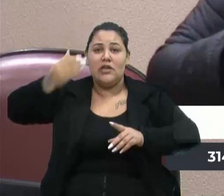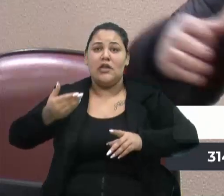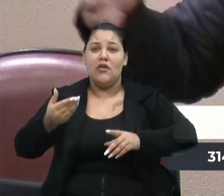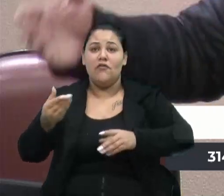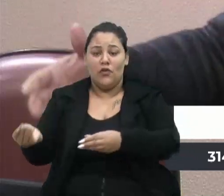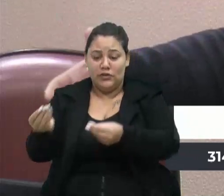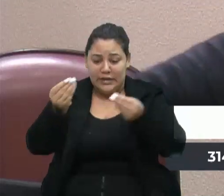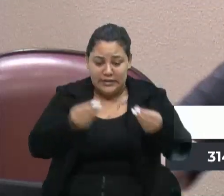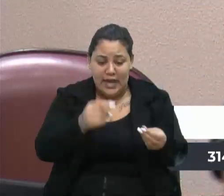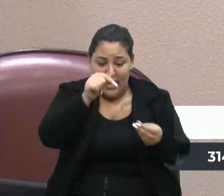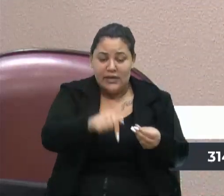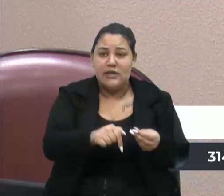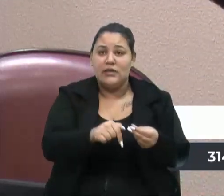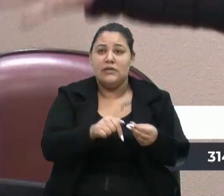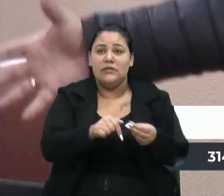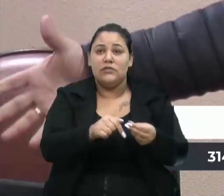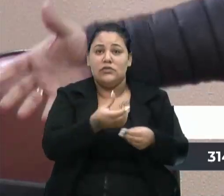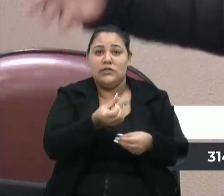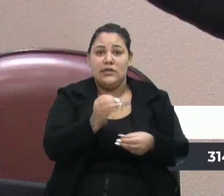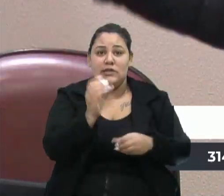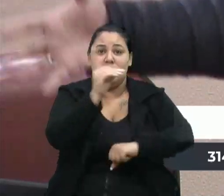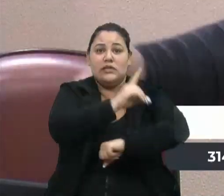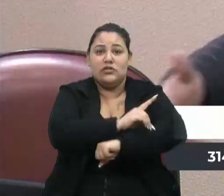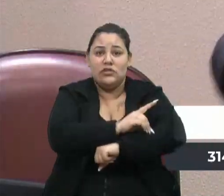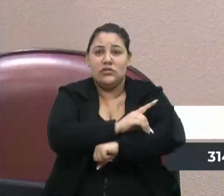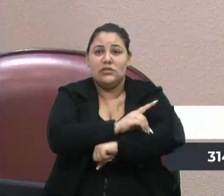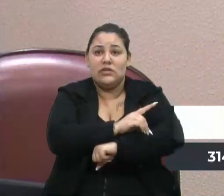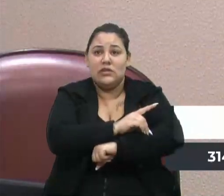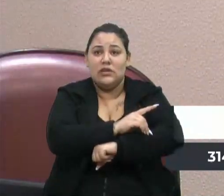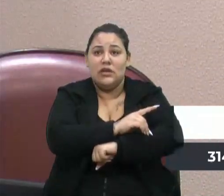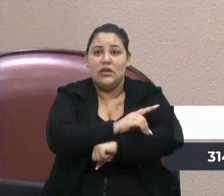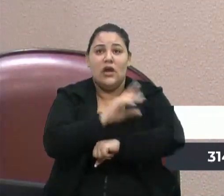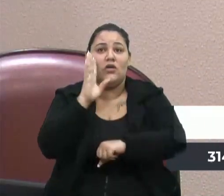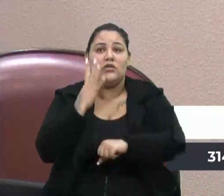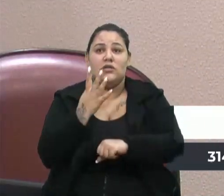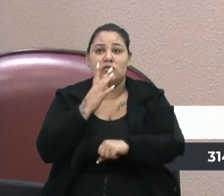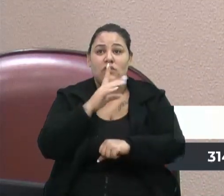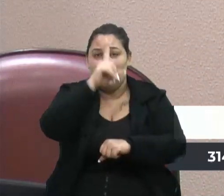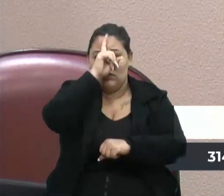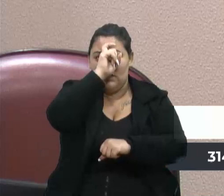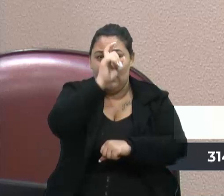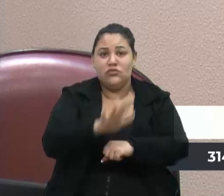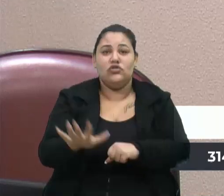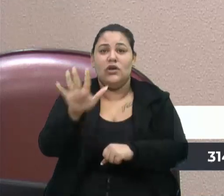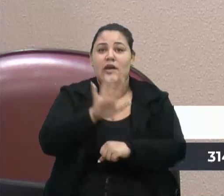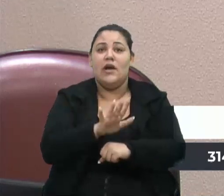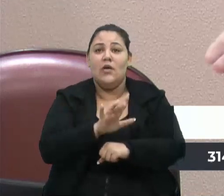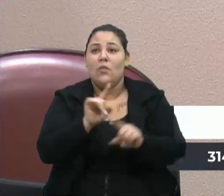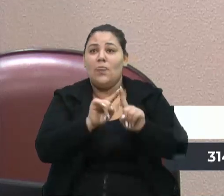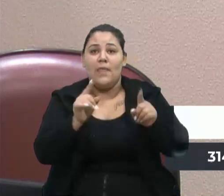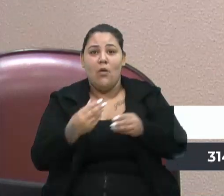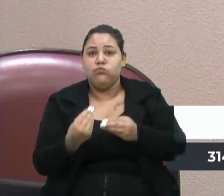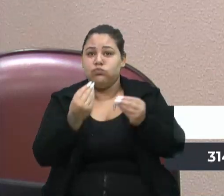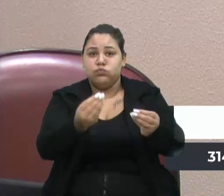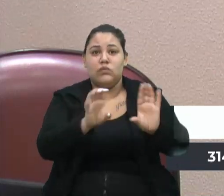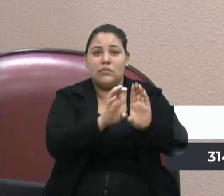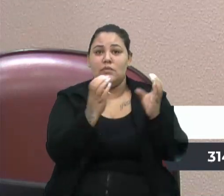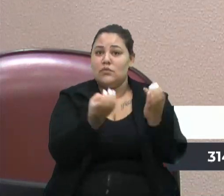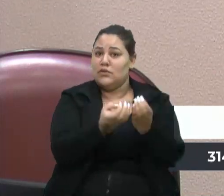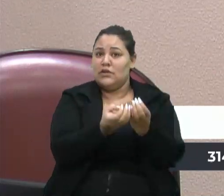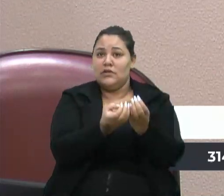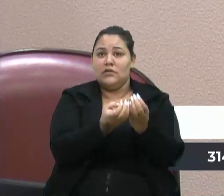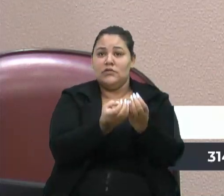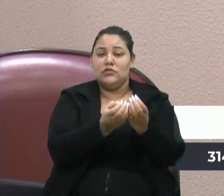placa comemorativa dos 60 dias que está acontecendo, que o Hospital Geral não oferece para a comunidade